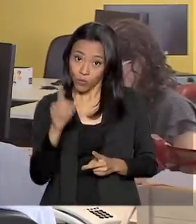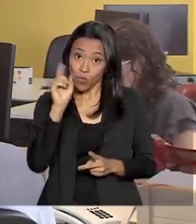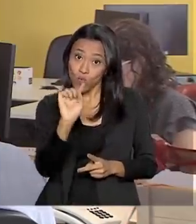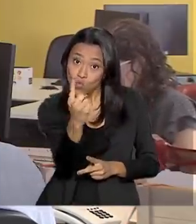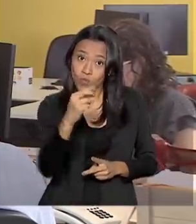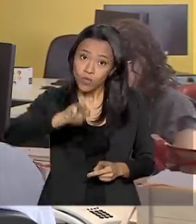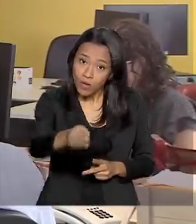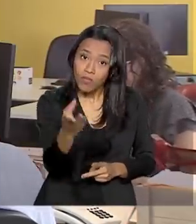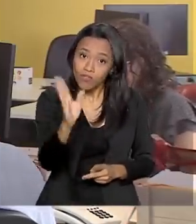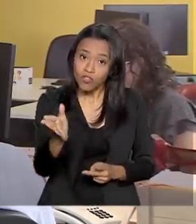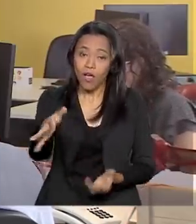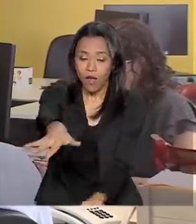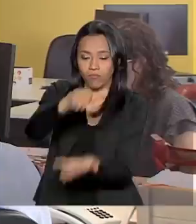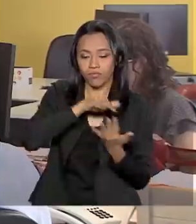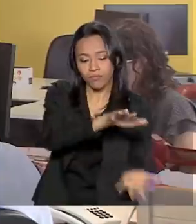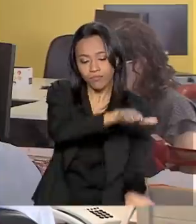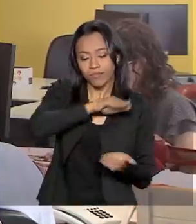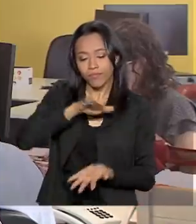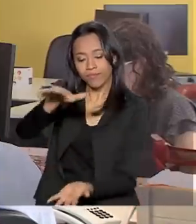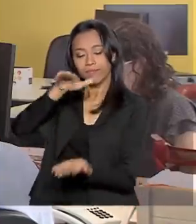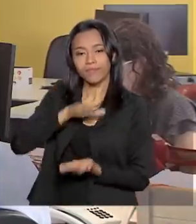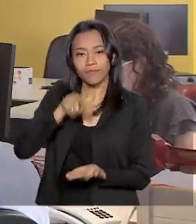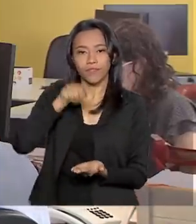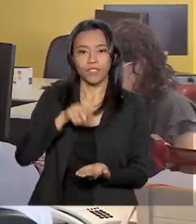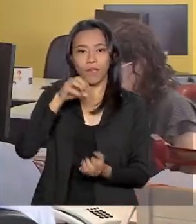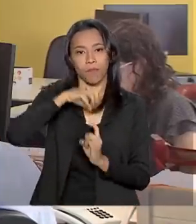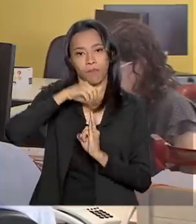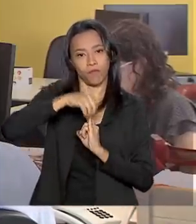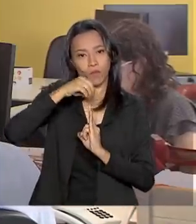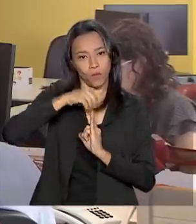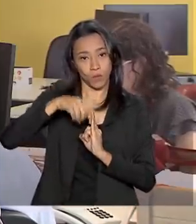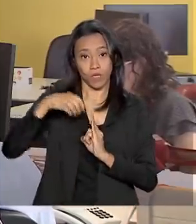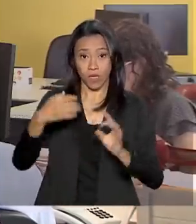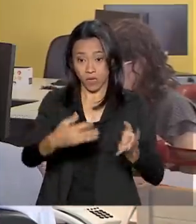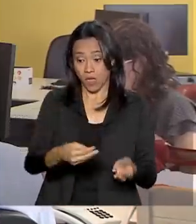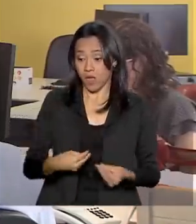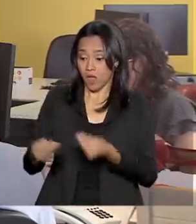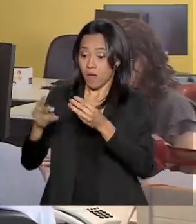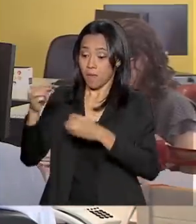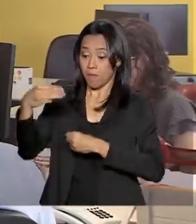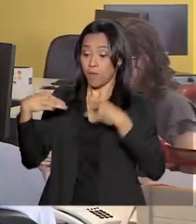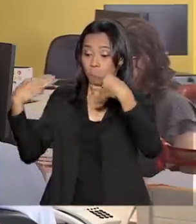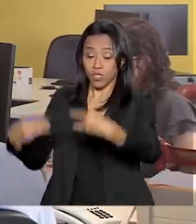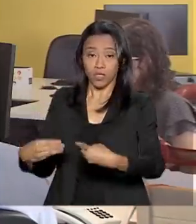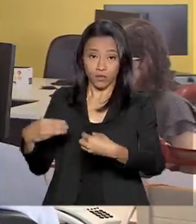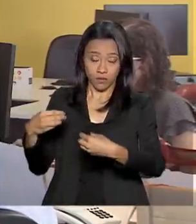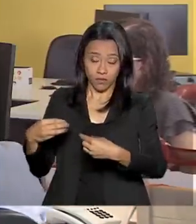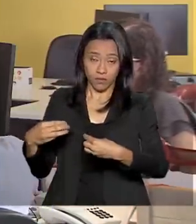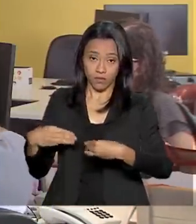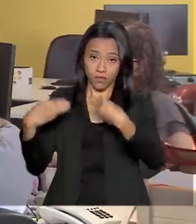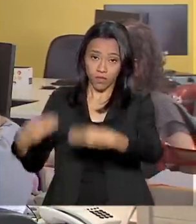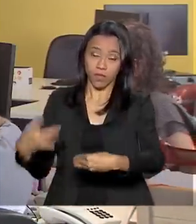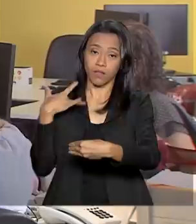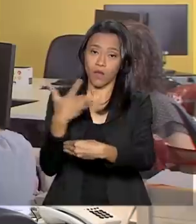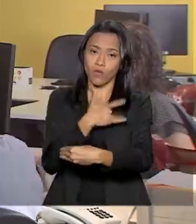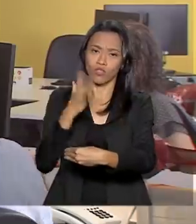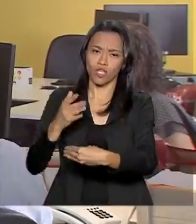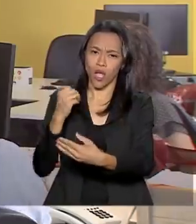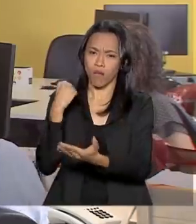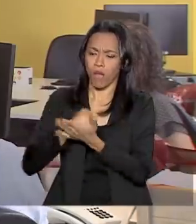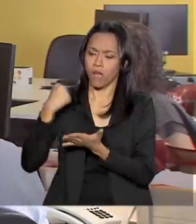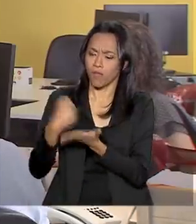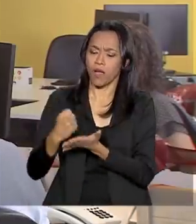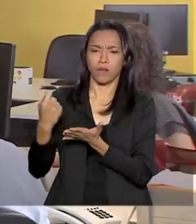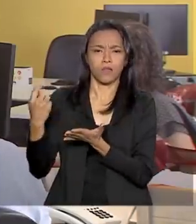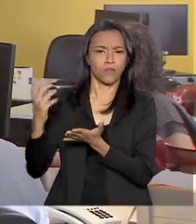Armazenagem e Distribuição do Ministério da Saúde. Por sua vez, o Ministério da Saúde informa que já concluiu todos os processos de licitação para